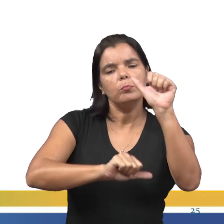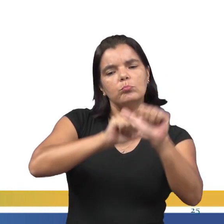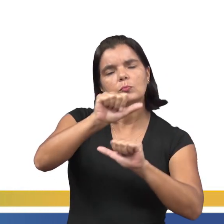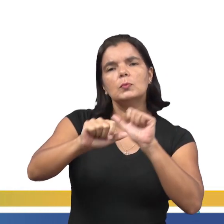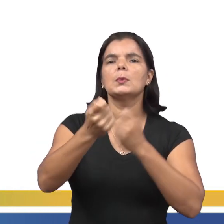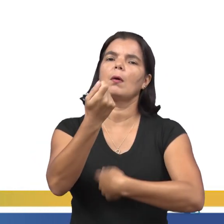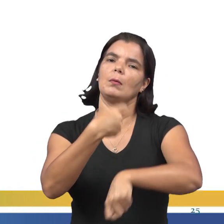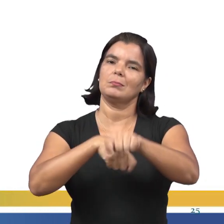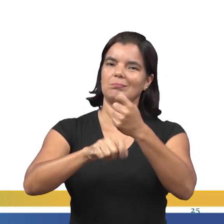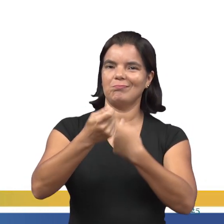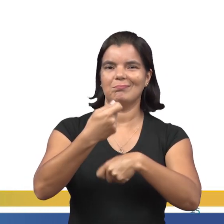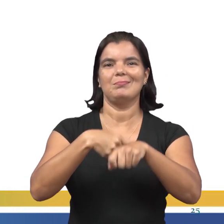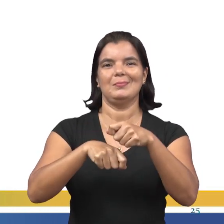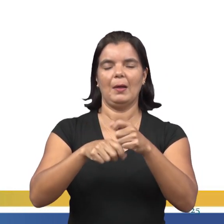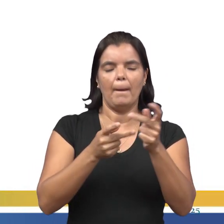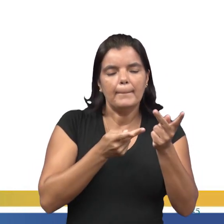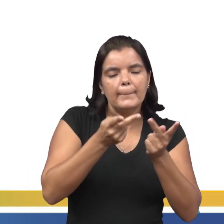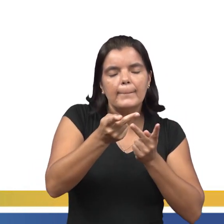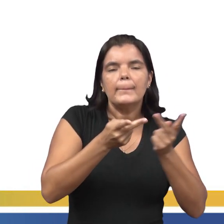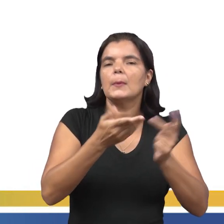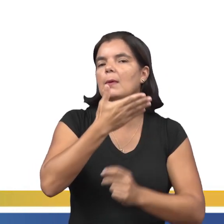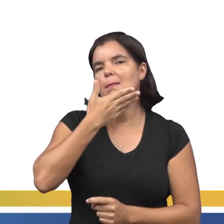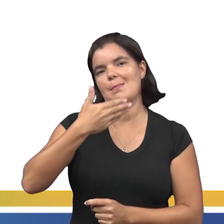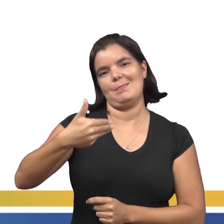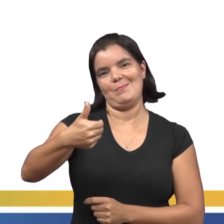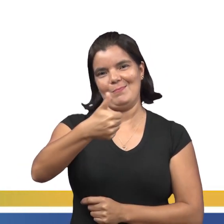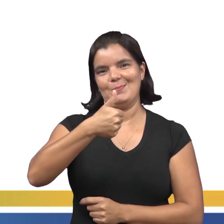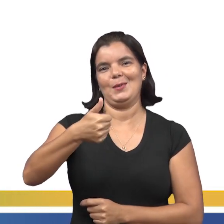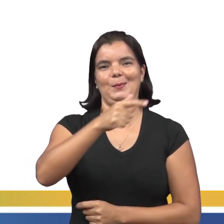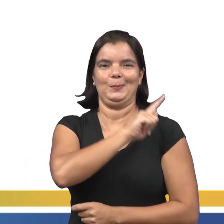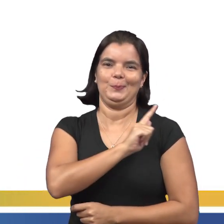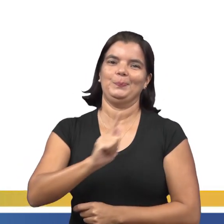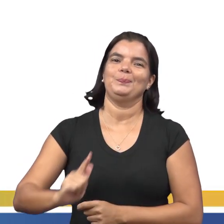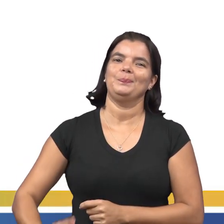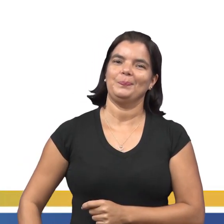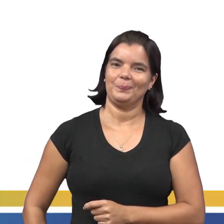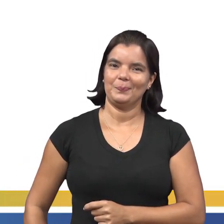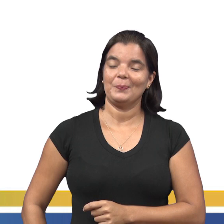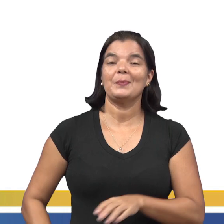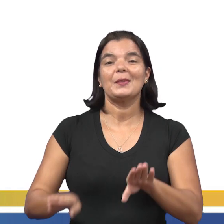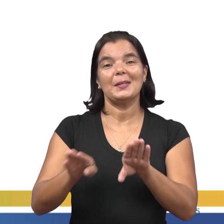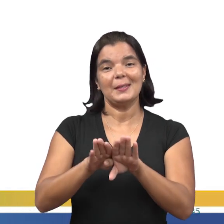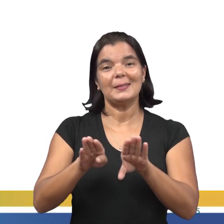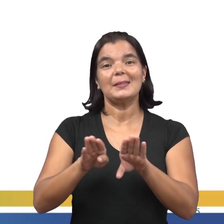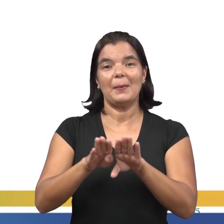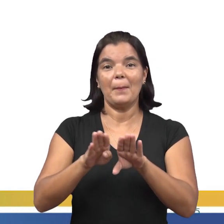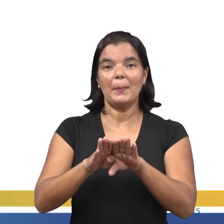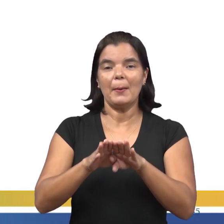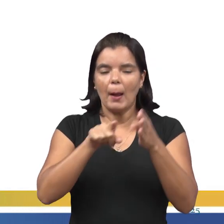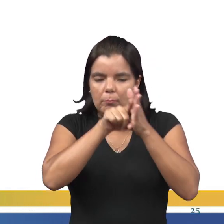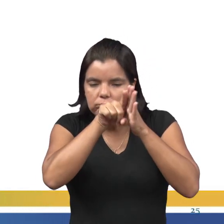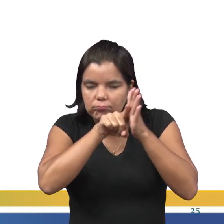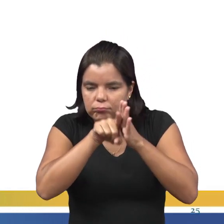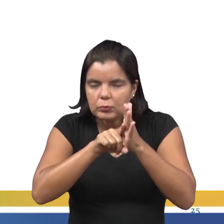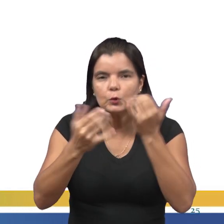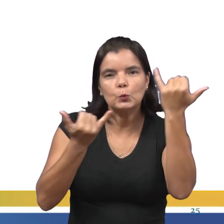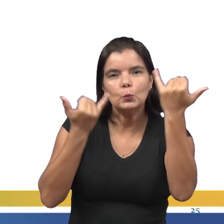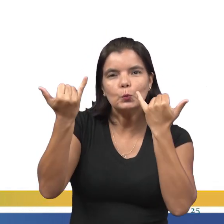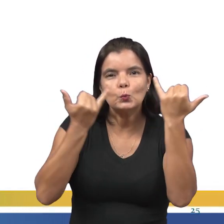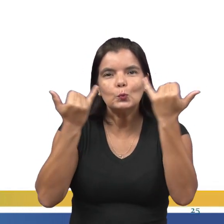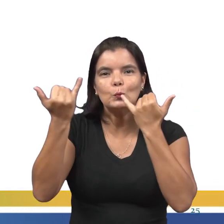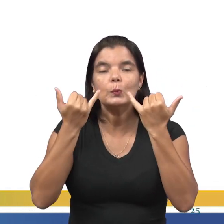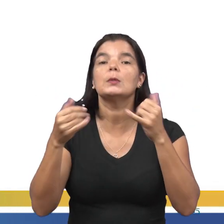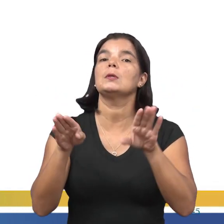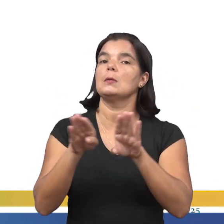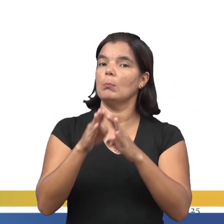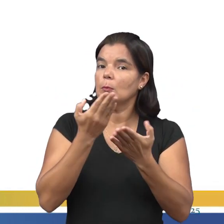administração, planejar melhor as ações governamentais e ainda para coletar dados e realizar